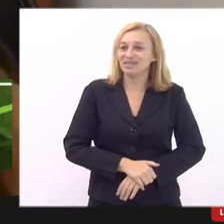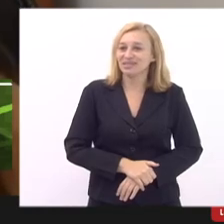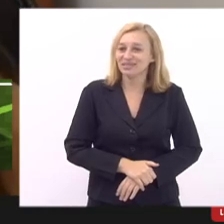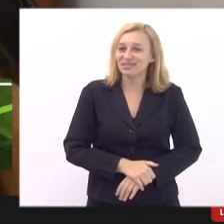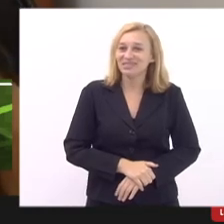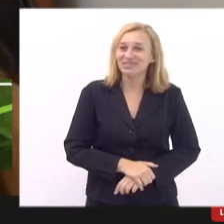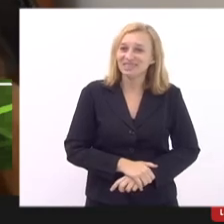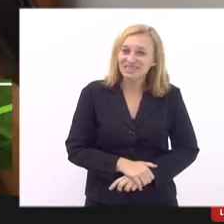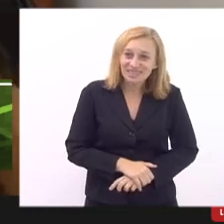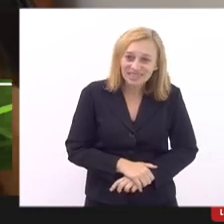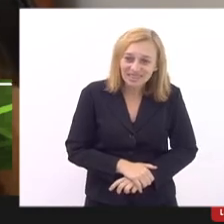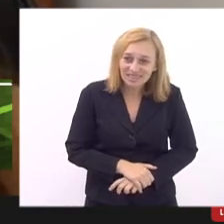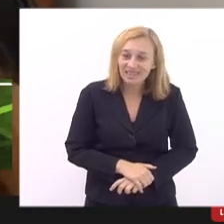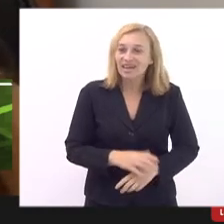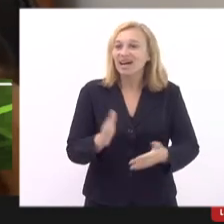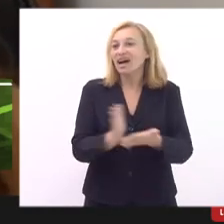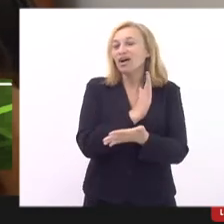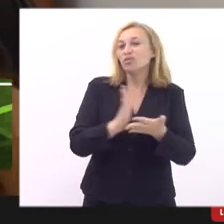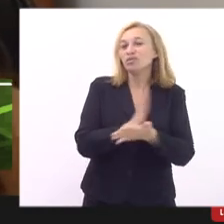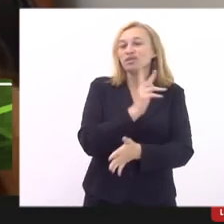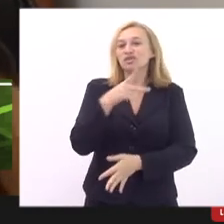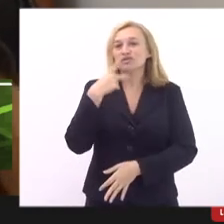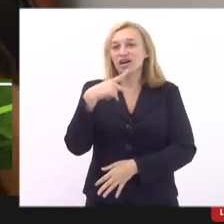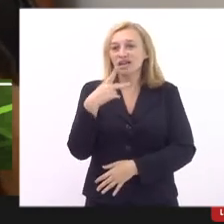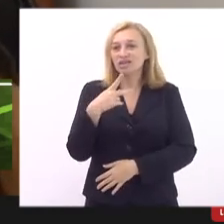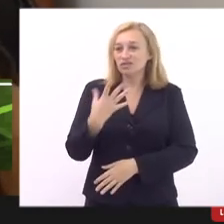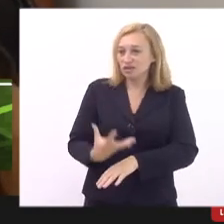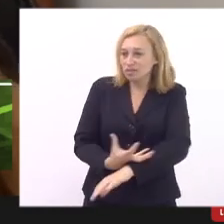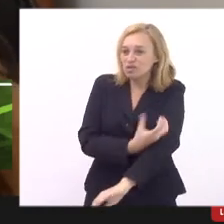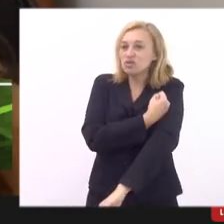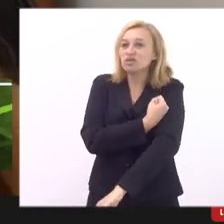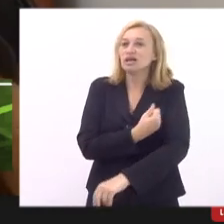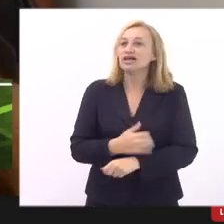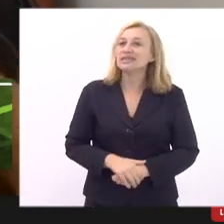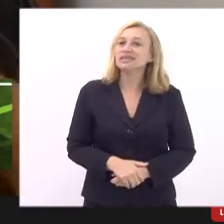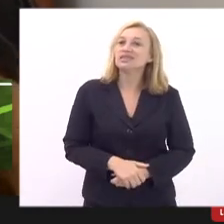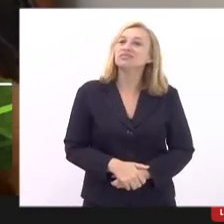muito contemplada por algumas falas aqui e eu acho que eu queria centrar